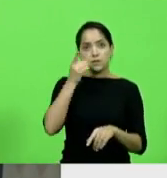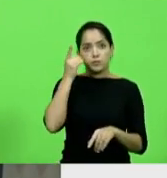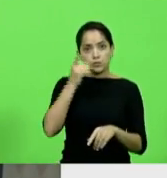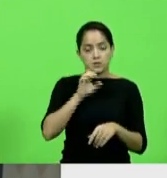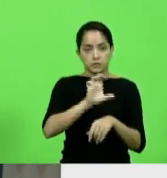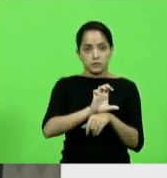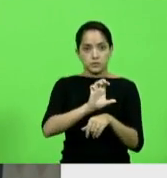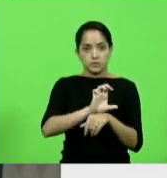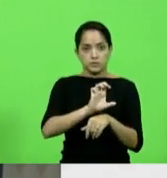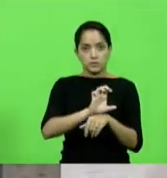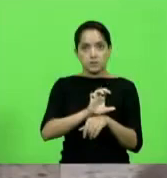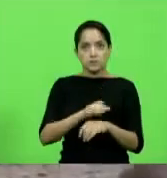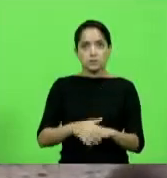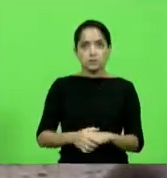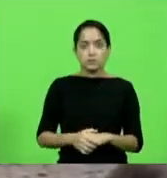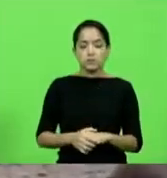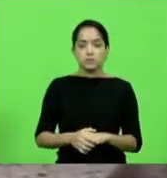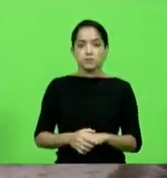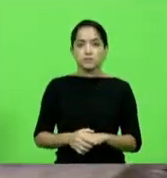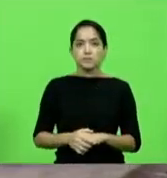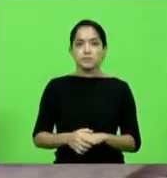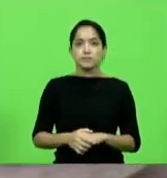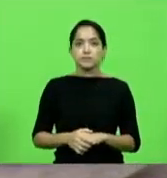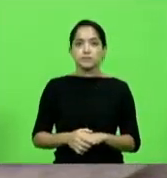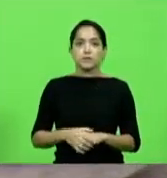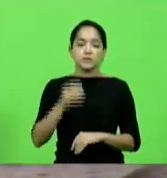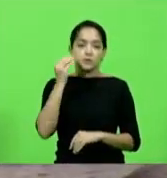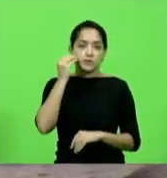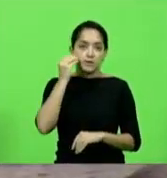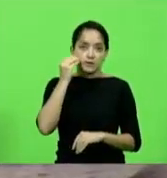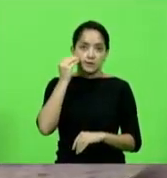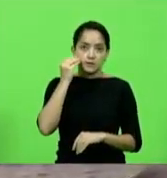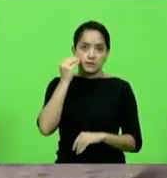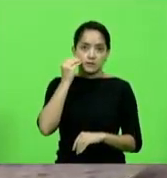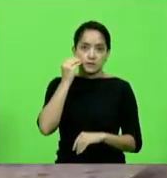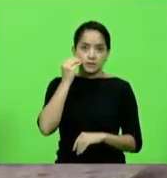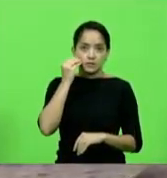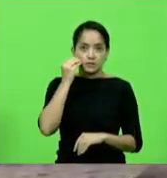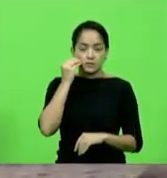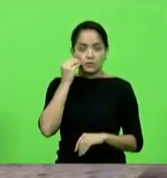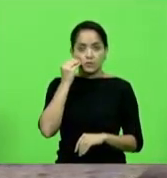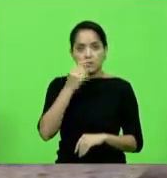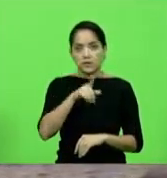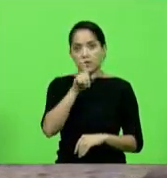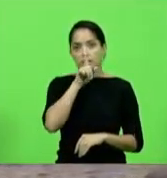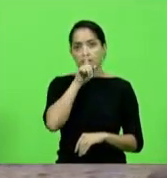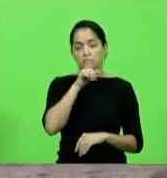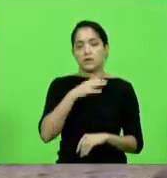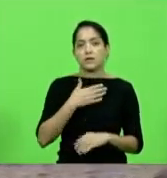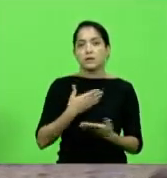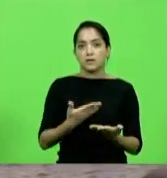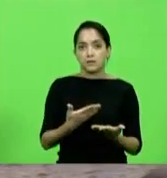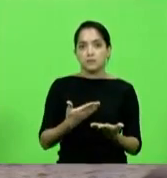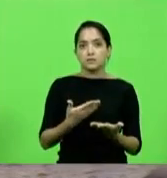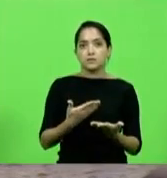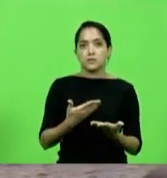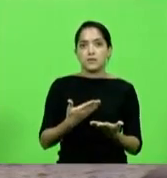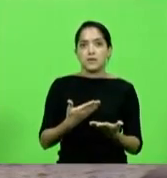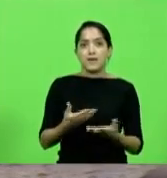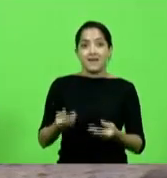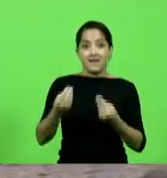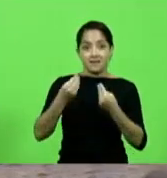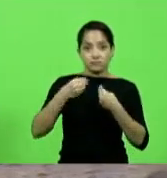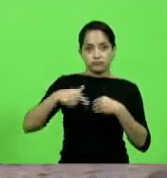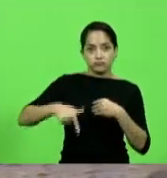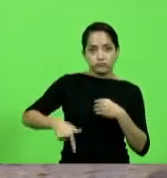vez, pode tirar a imagem, mais uma vez tentando calar a minha arma que me foi concedida